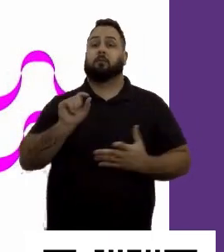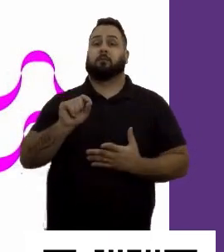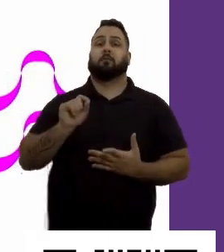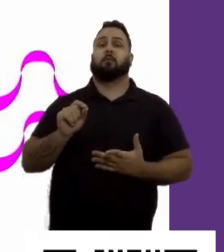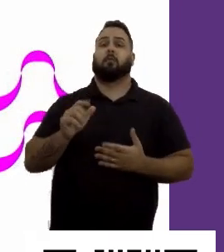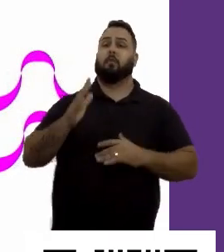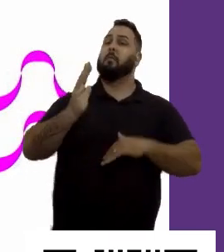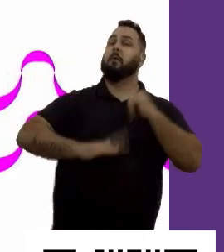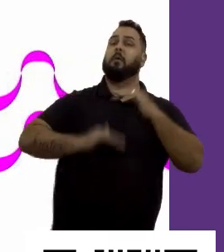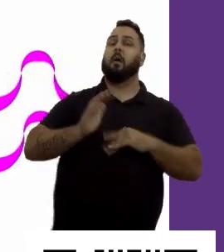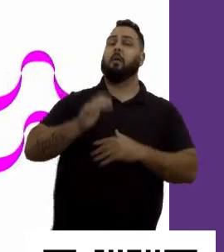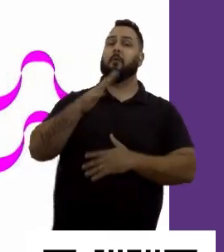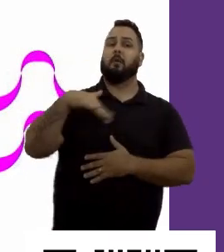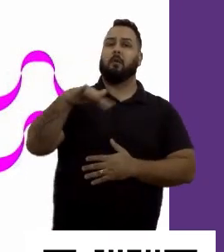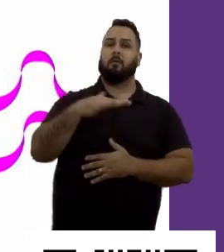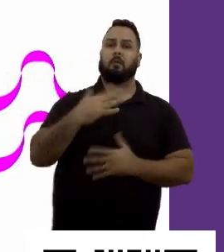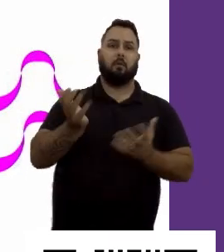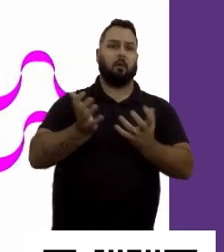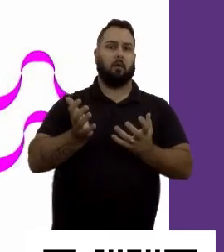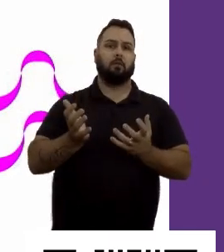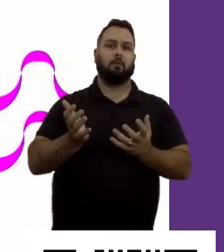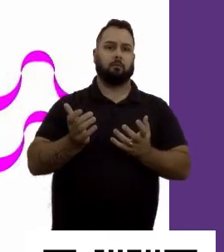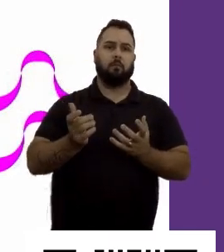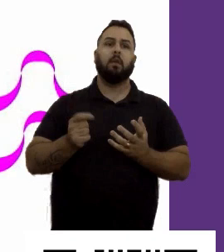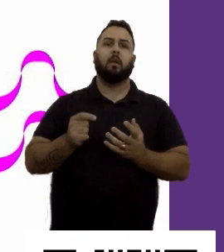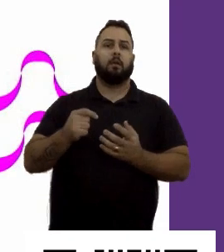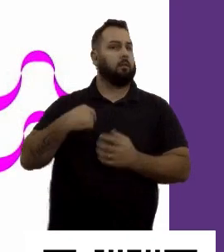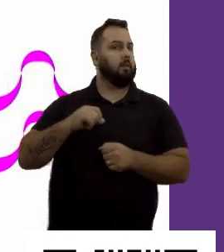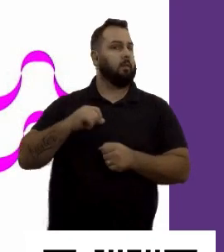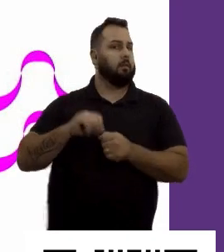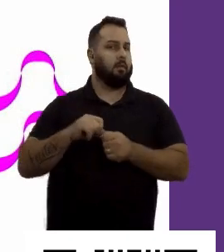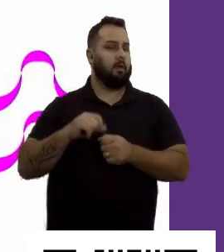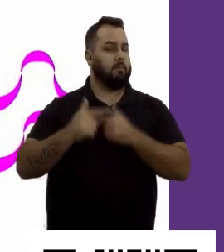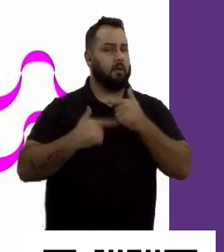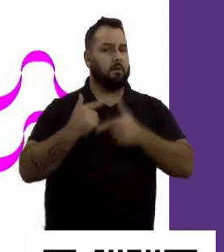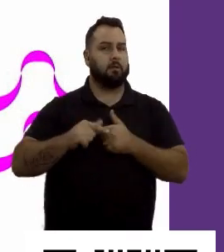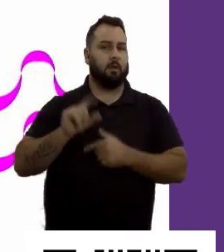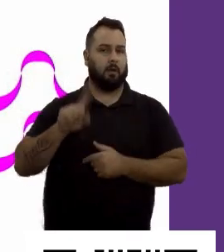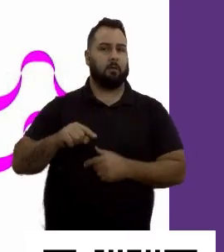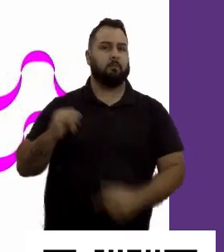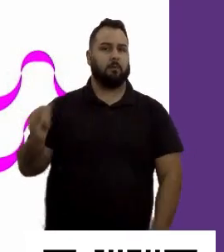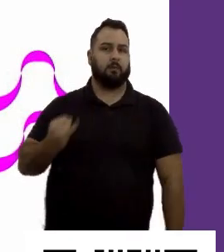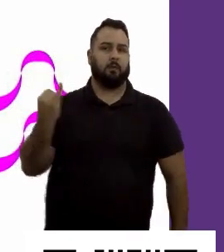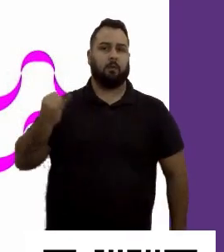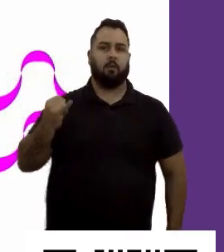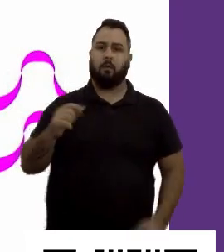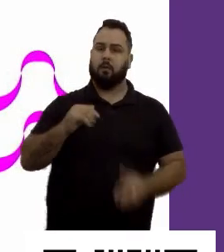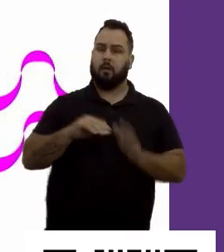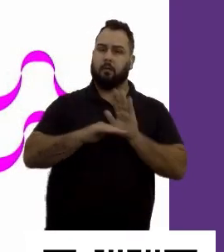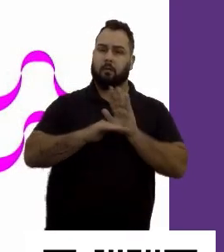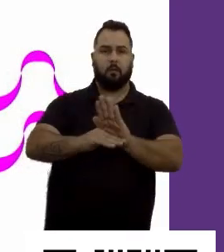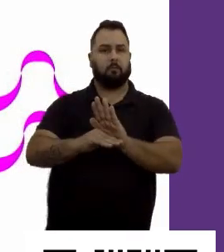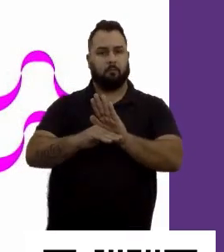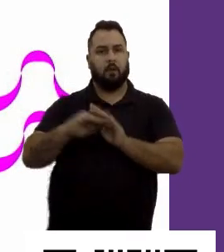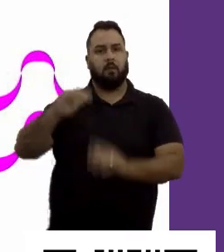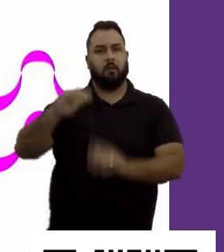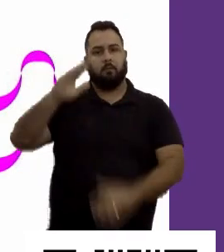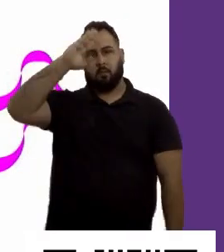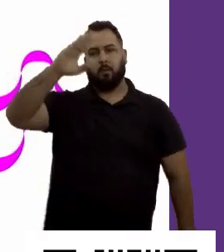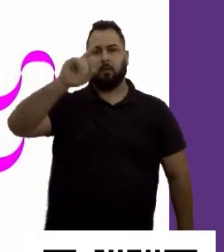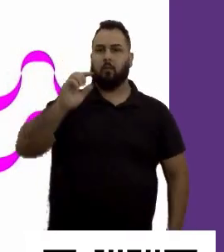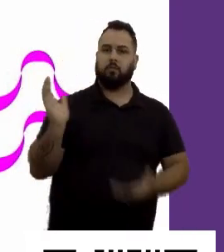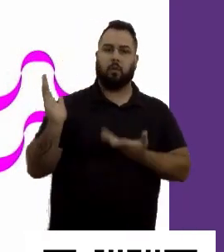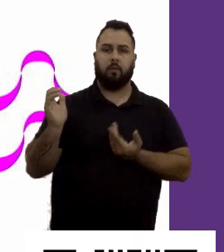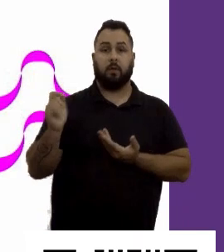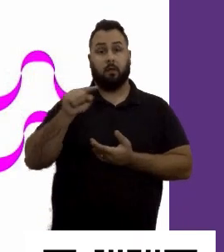eu vou abraçar. E é muito importante a gente fazer um trabalho que possa auxiliar, principalmente, ao jovem nessa escolha.